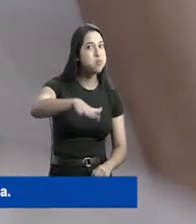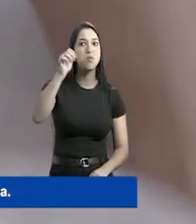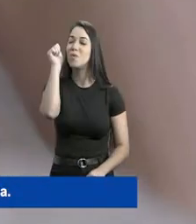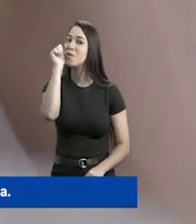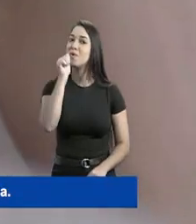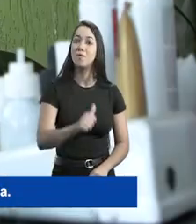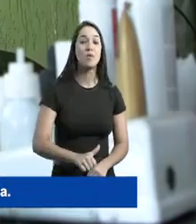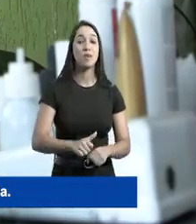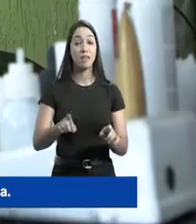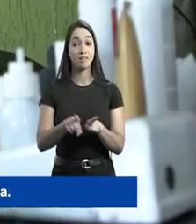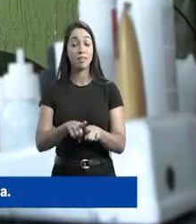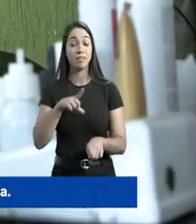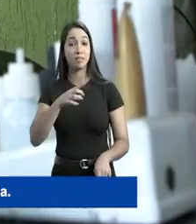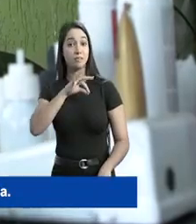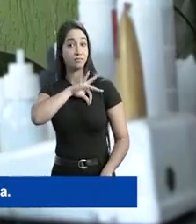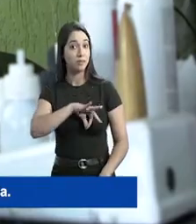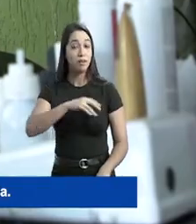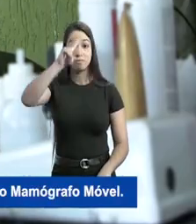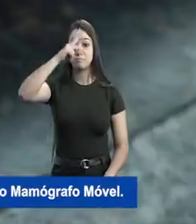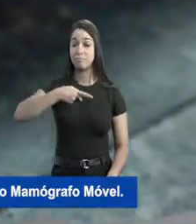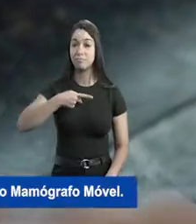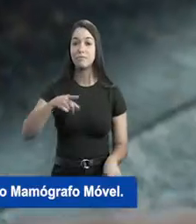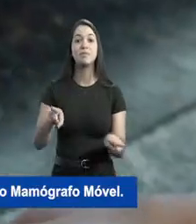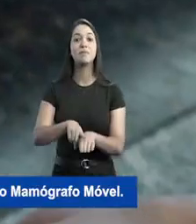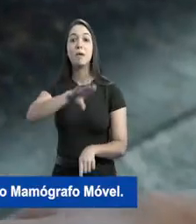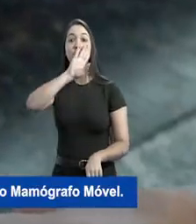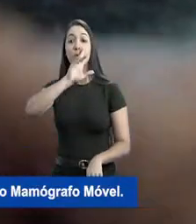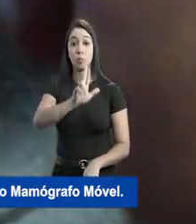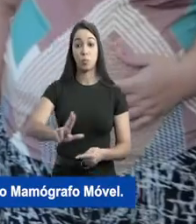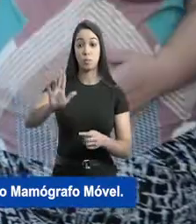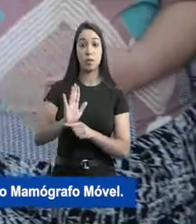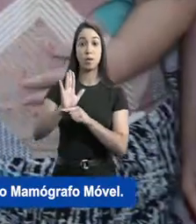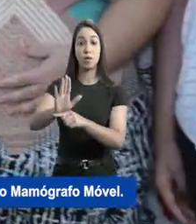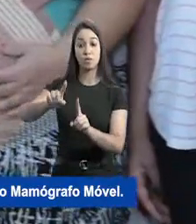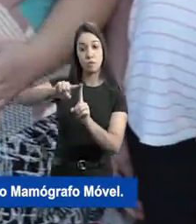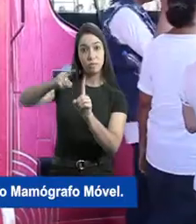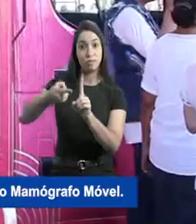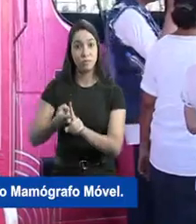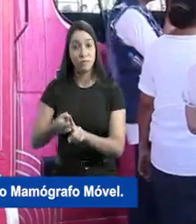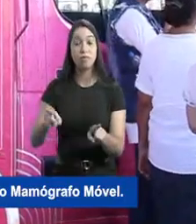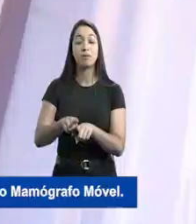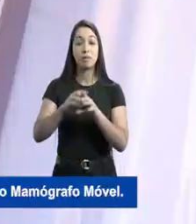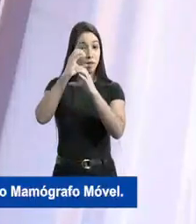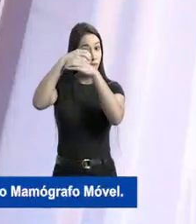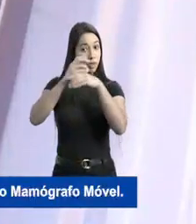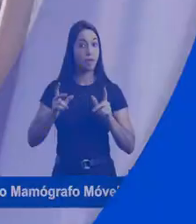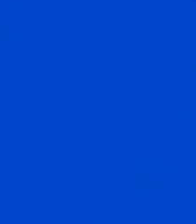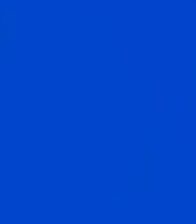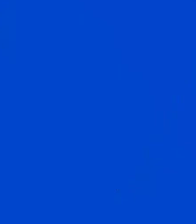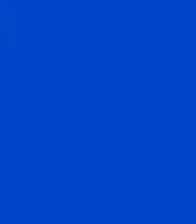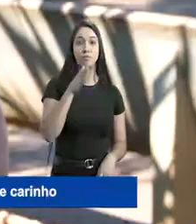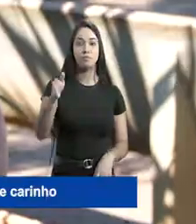milhares de mulheres para ter renda e autonomia. Recuperou o Mãe Uberlândia, que auxilia gestantes, e conquistou o mamógrafo